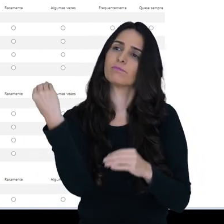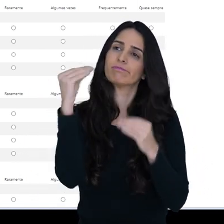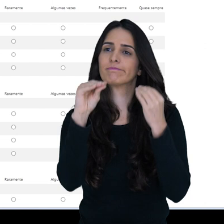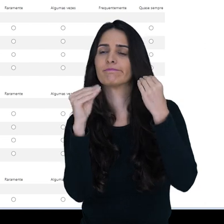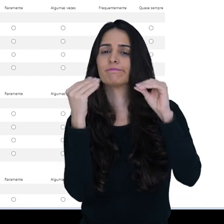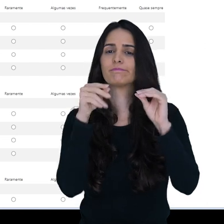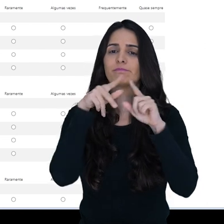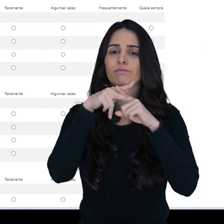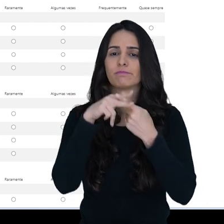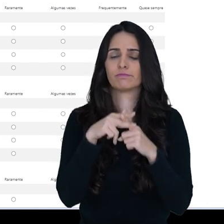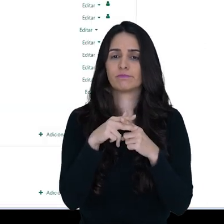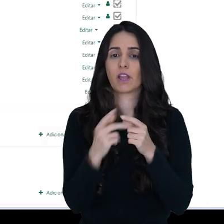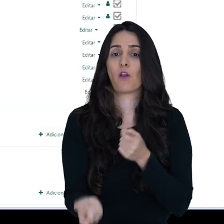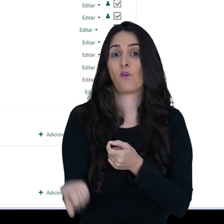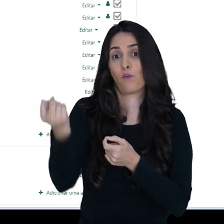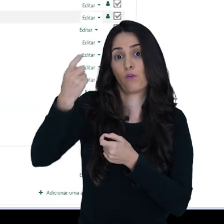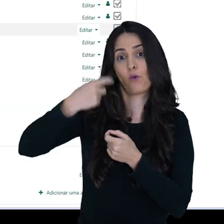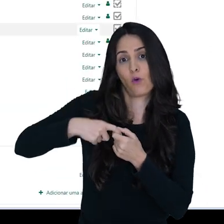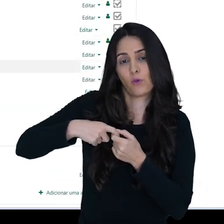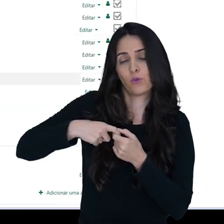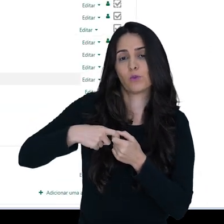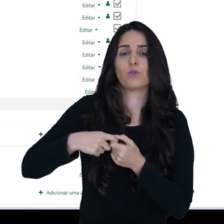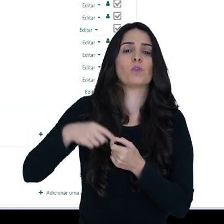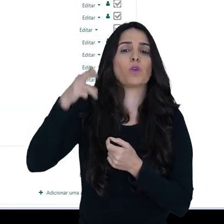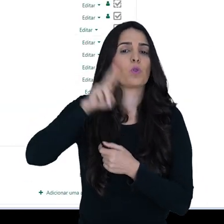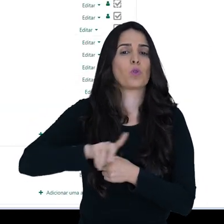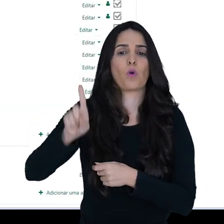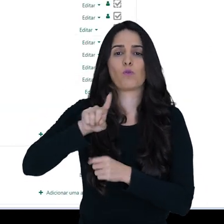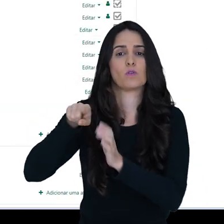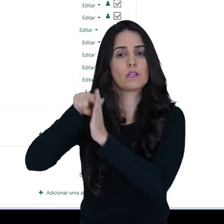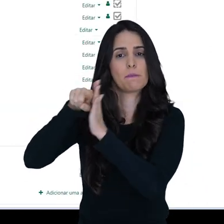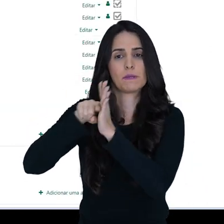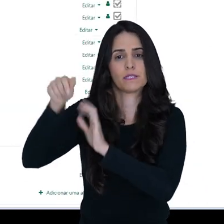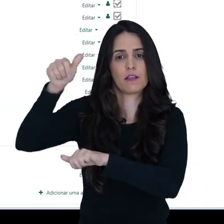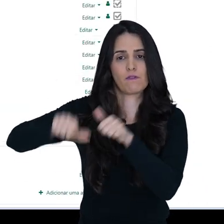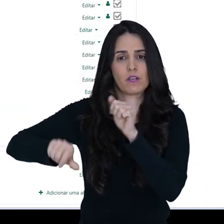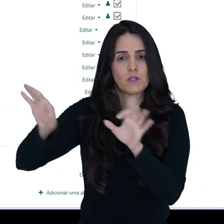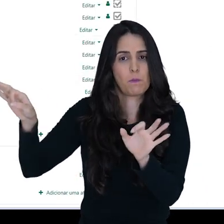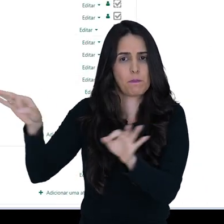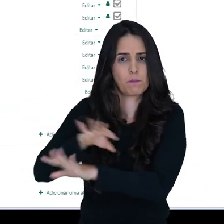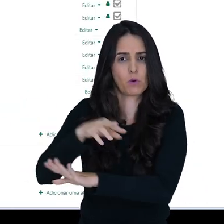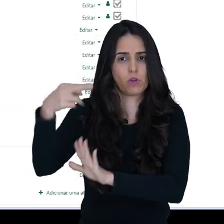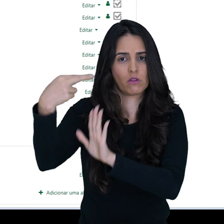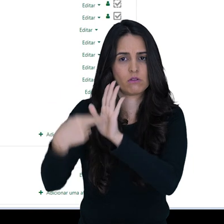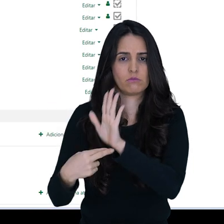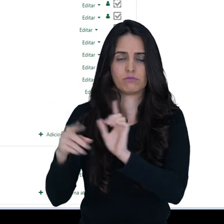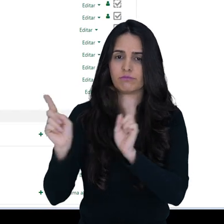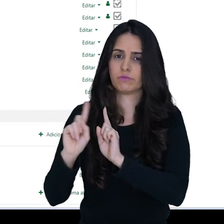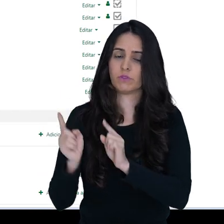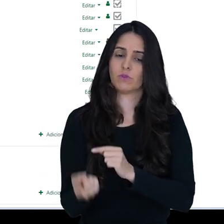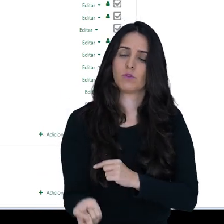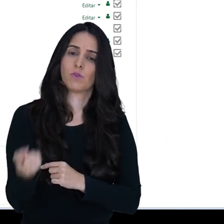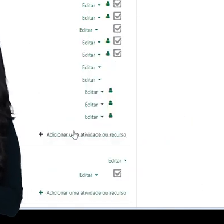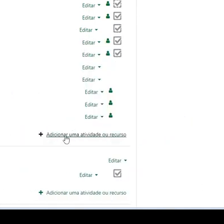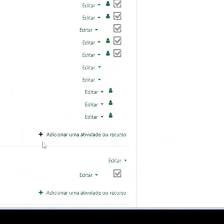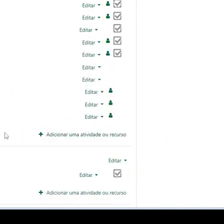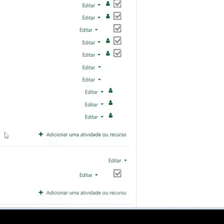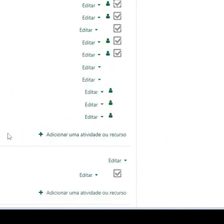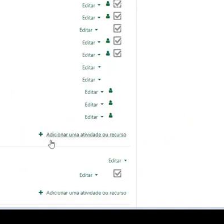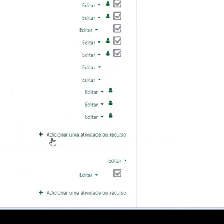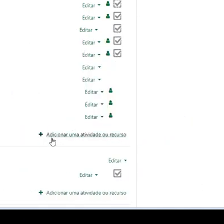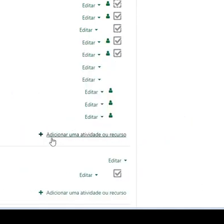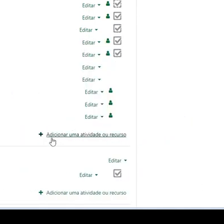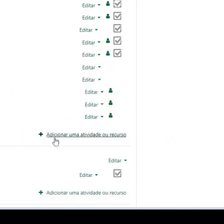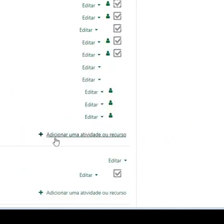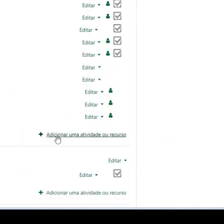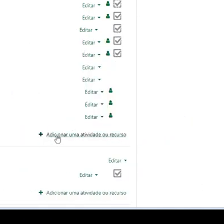para os alunos. Então, eu vou retornar e aí eu não vou usar a pesquisa de avaliação que já vem pronta. Eu vou